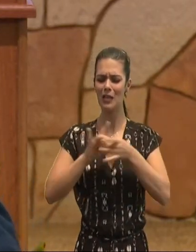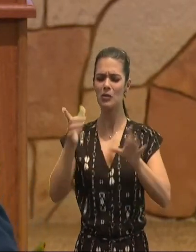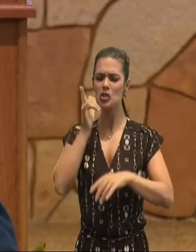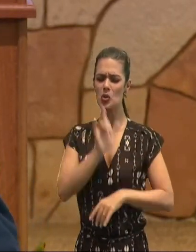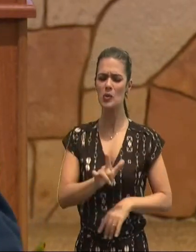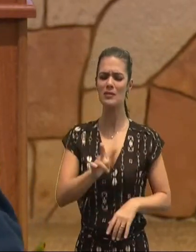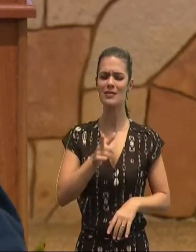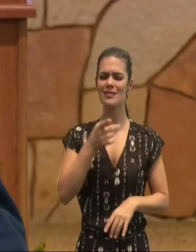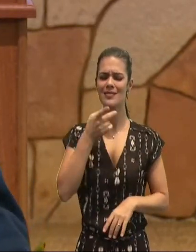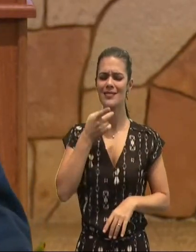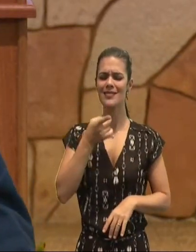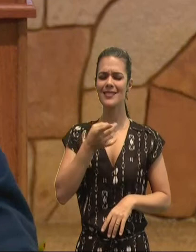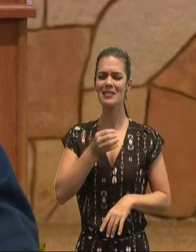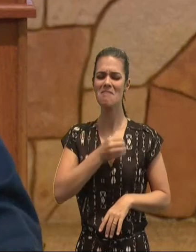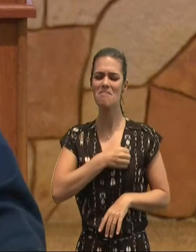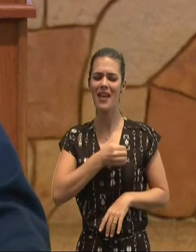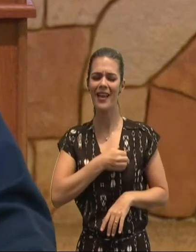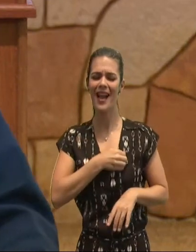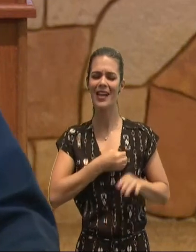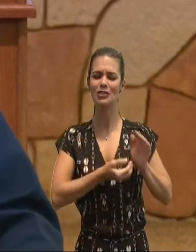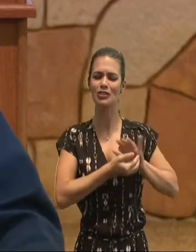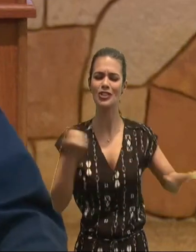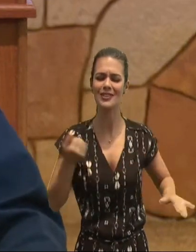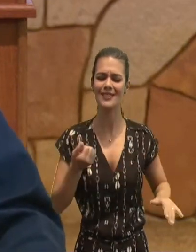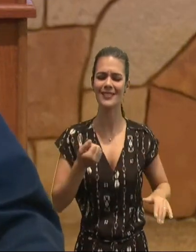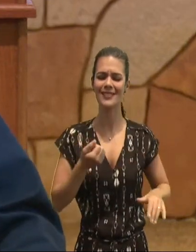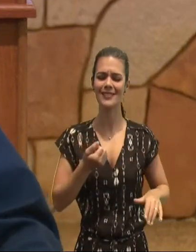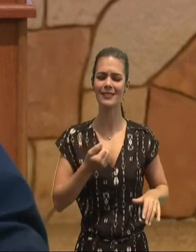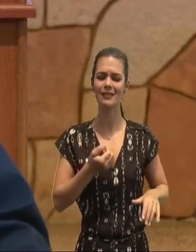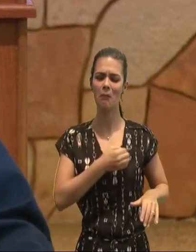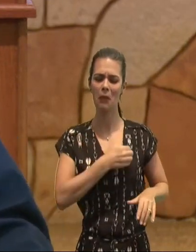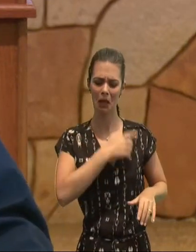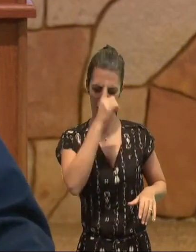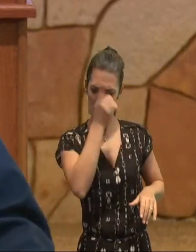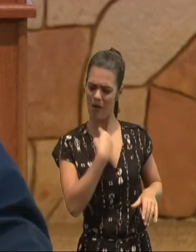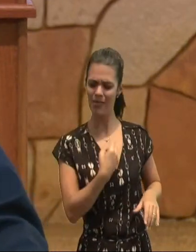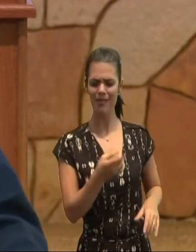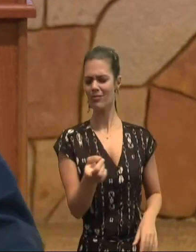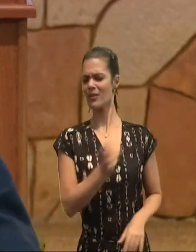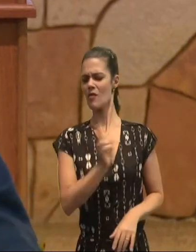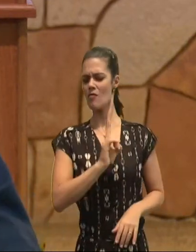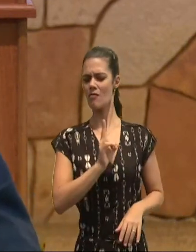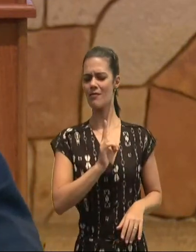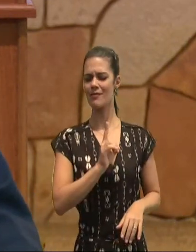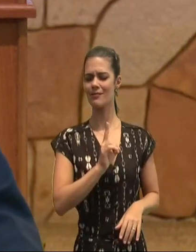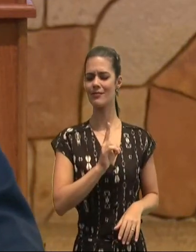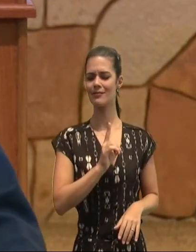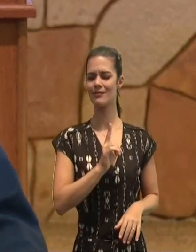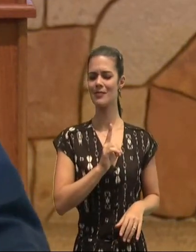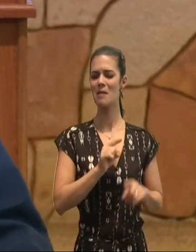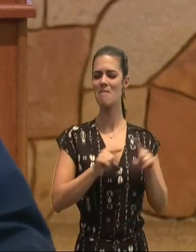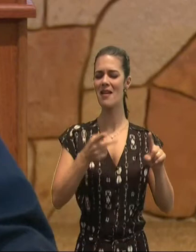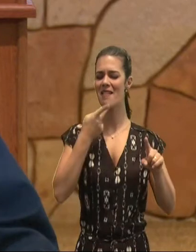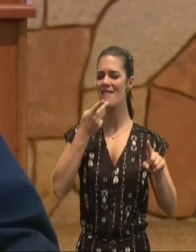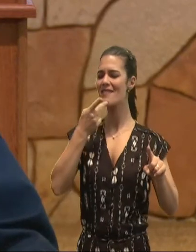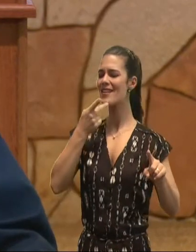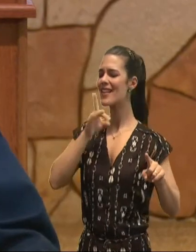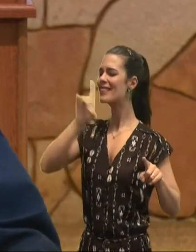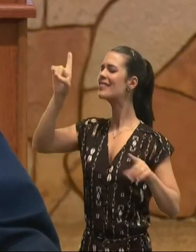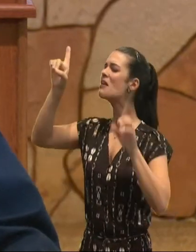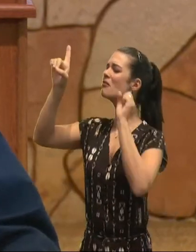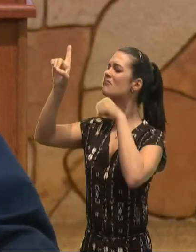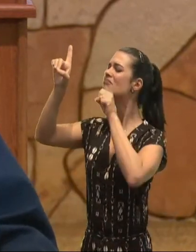a liberdade, de dizer não, para o pecado, para as coisas, para mundo, e dizer sim, para o Senhor,